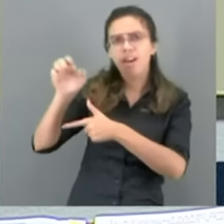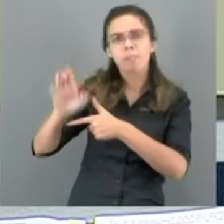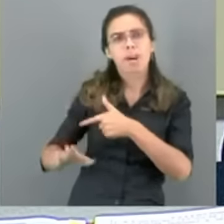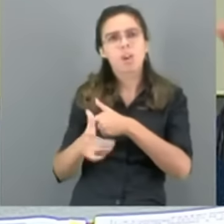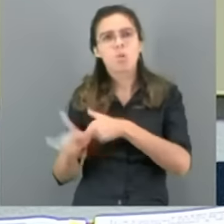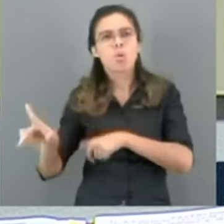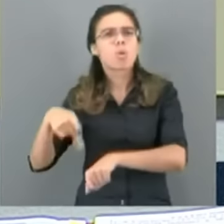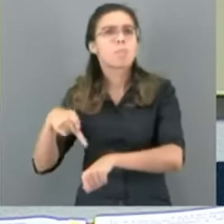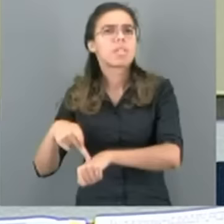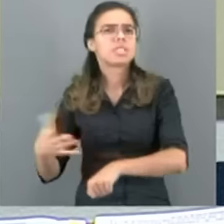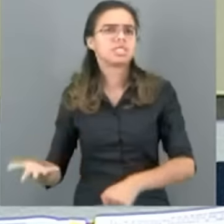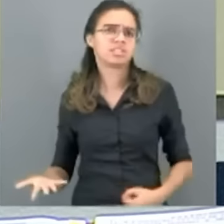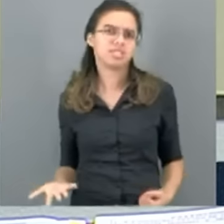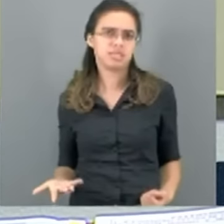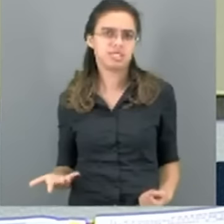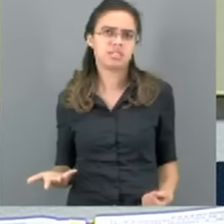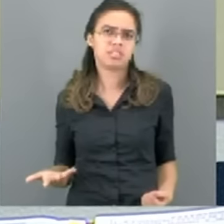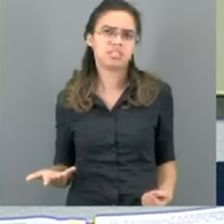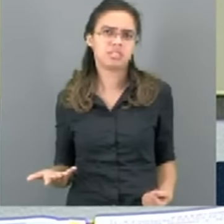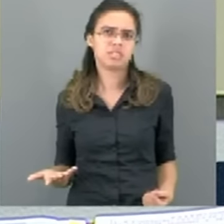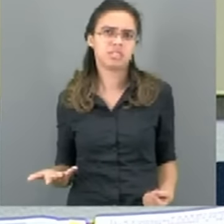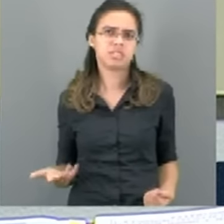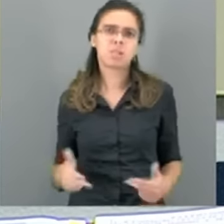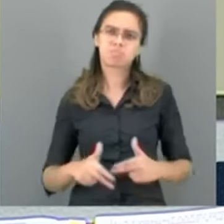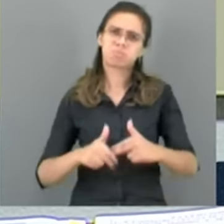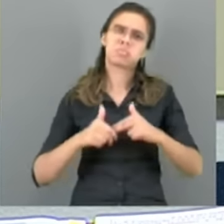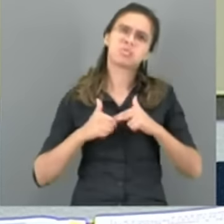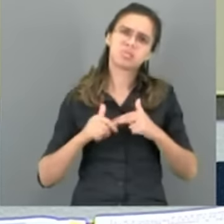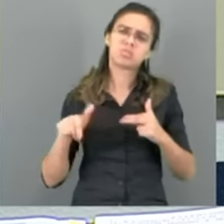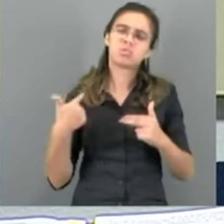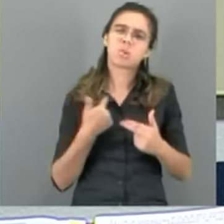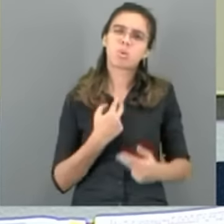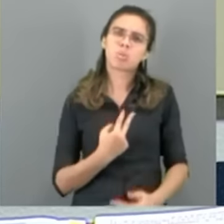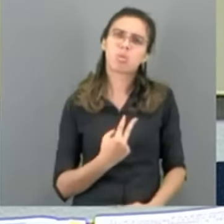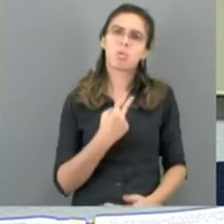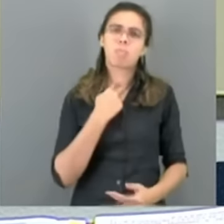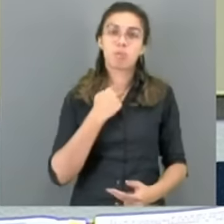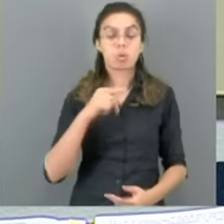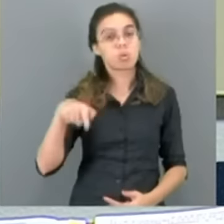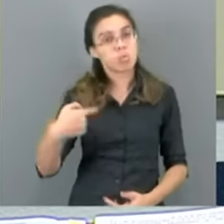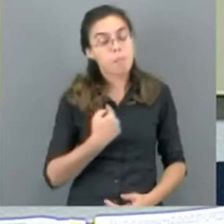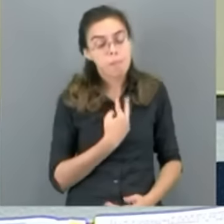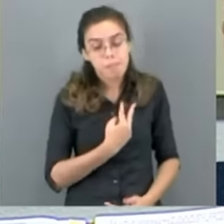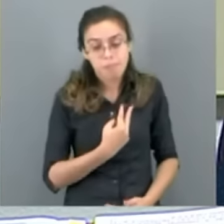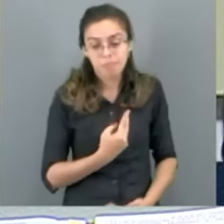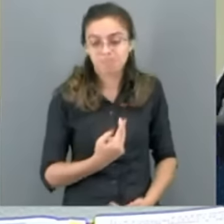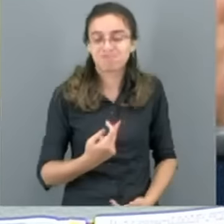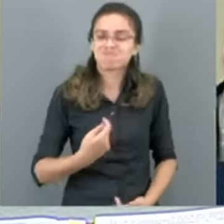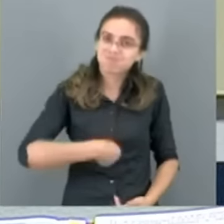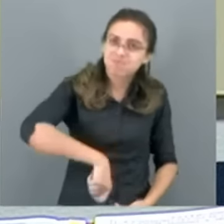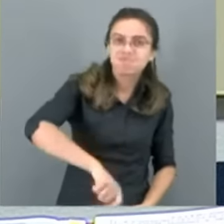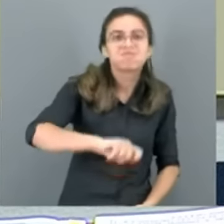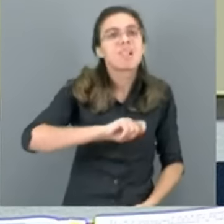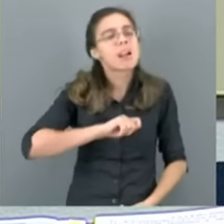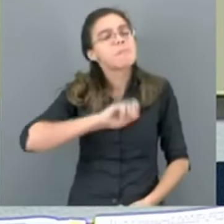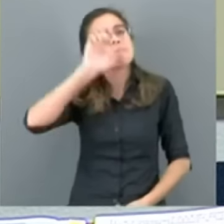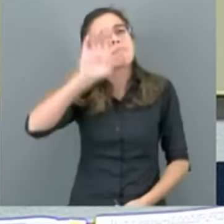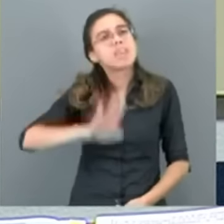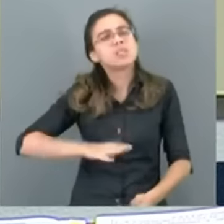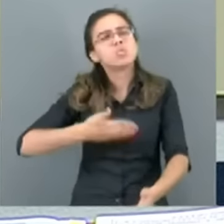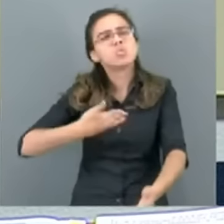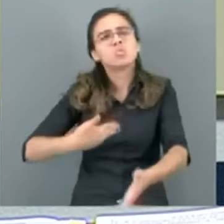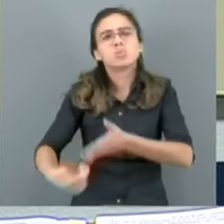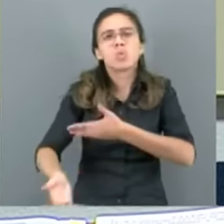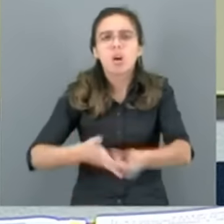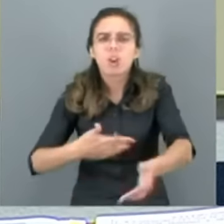A divergência é essa. Então a gente não pode, como brasileiro, independente de quem seja o presidente, se fosse